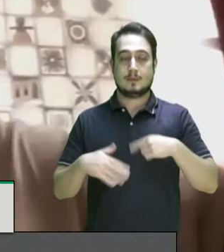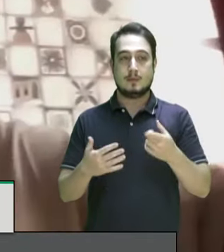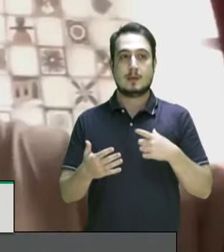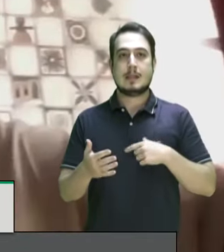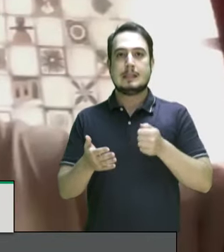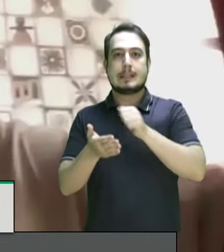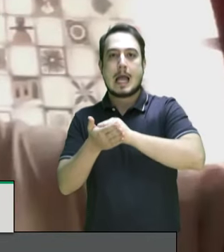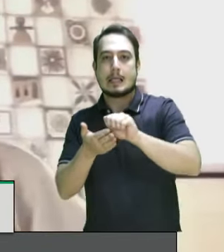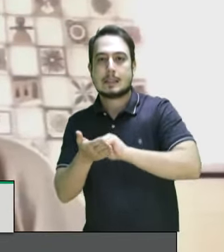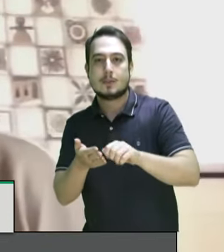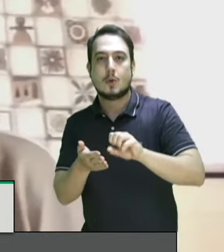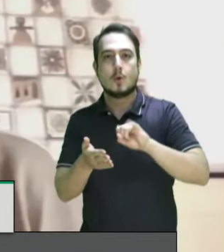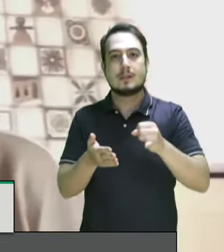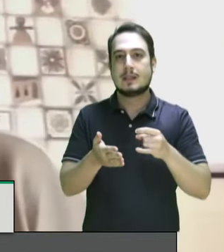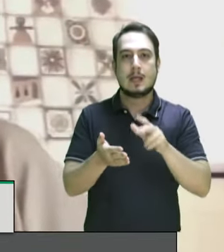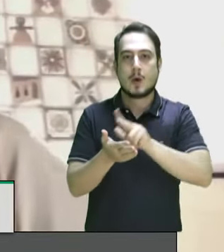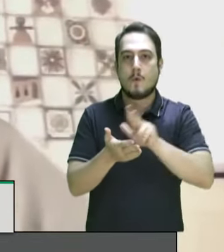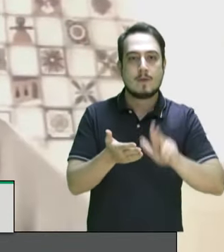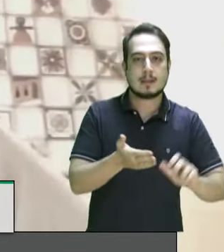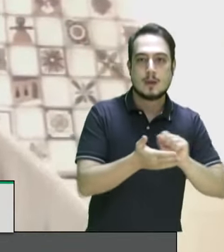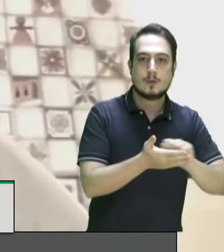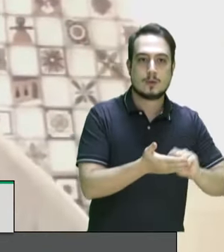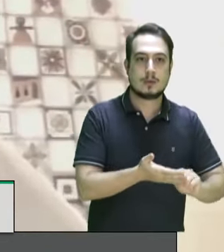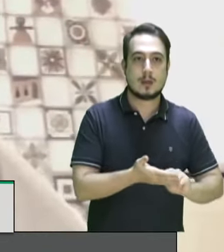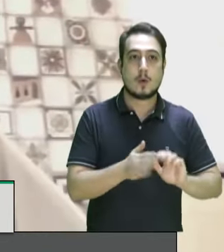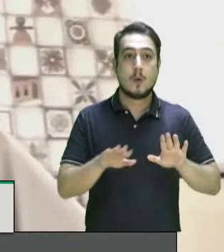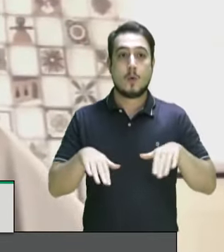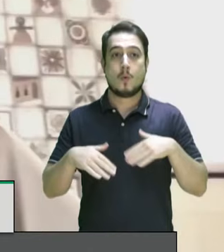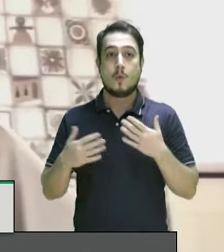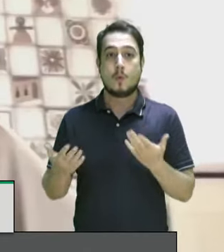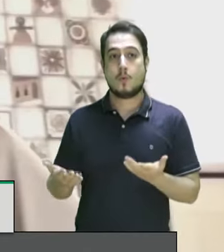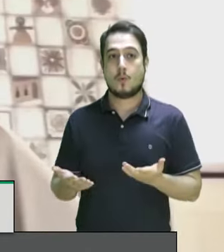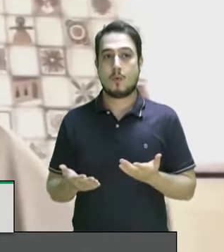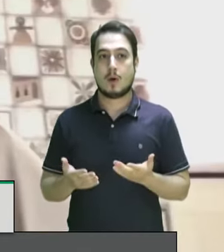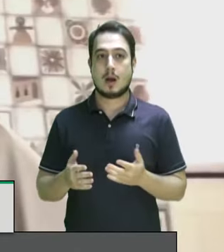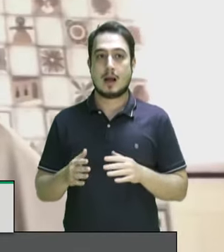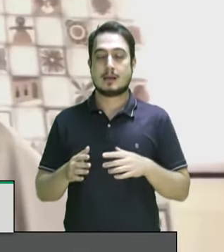assinou ou não assinou uma convenção quais são as consequências